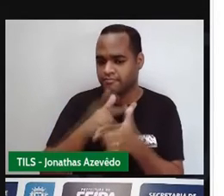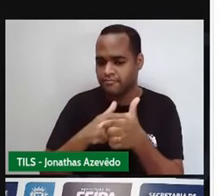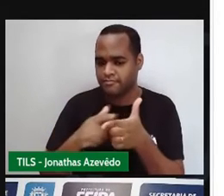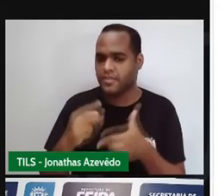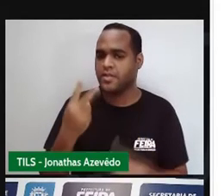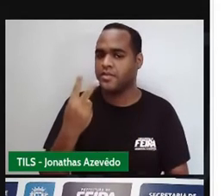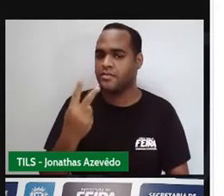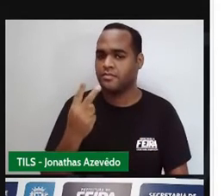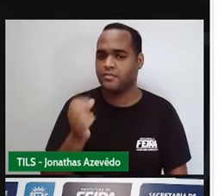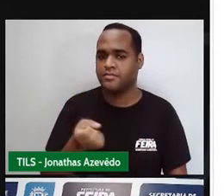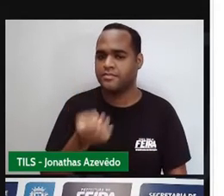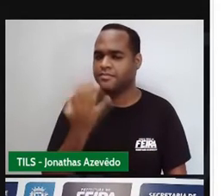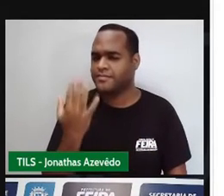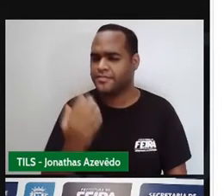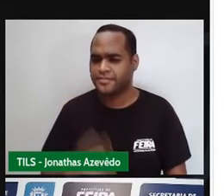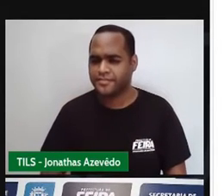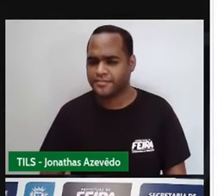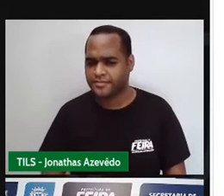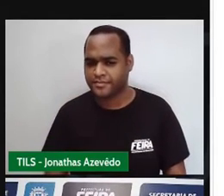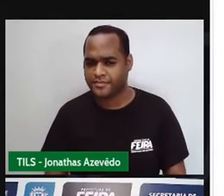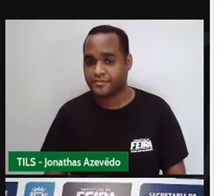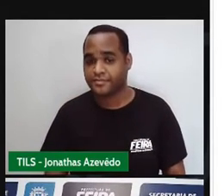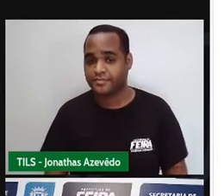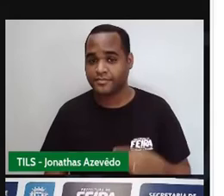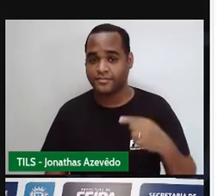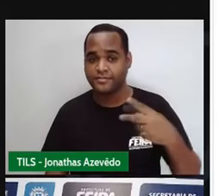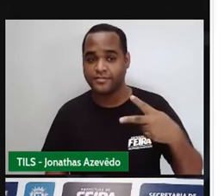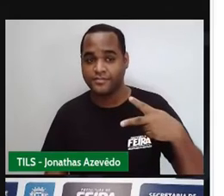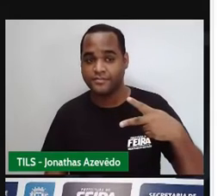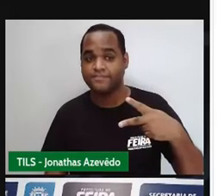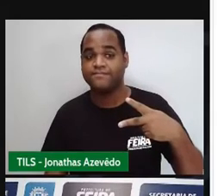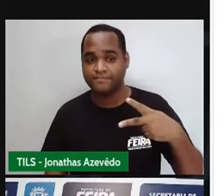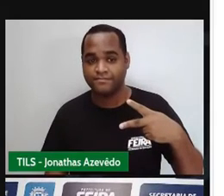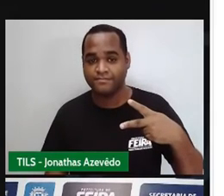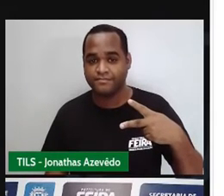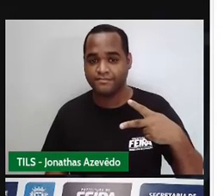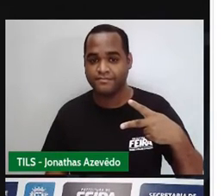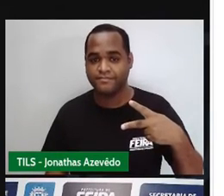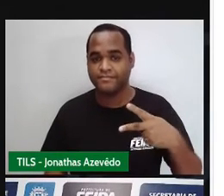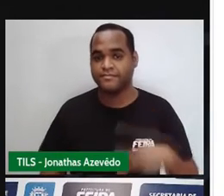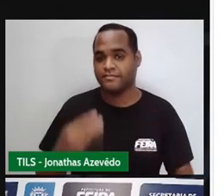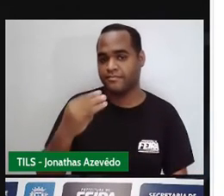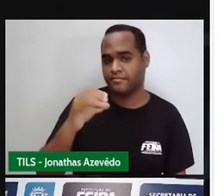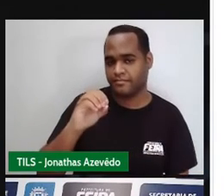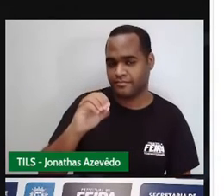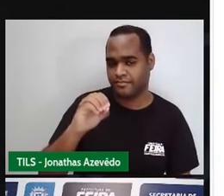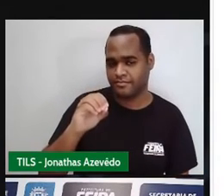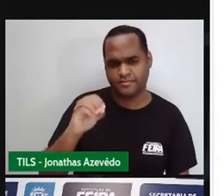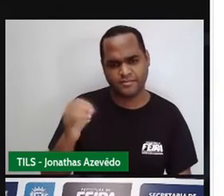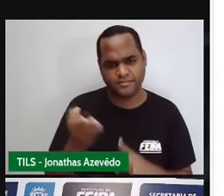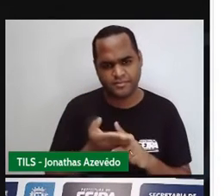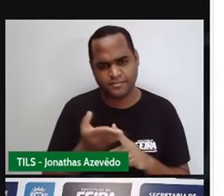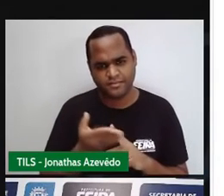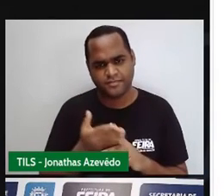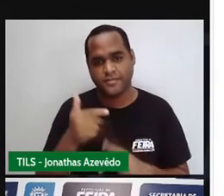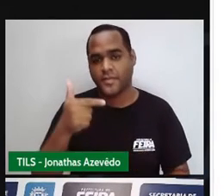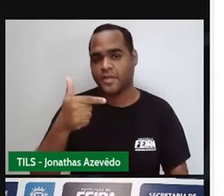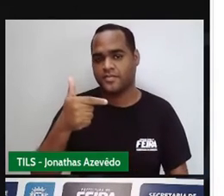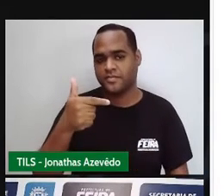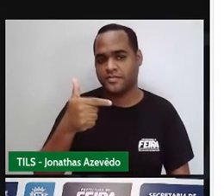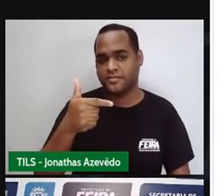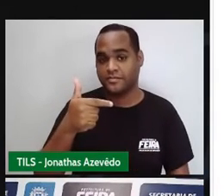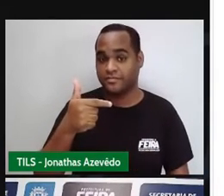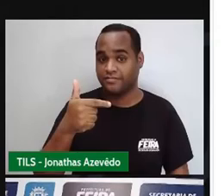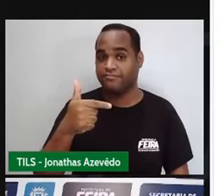né? Quanto é que vai dar isso? Trinta dividido por dois. Enquanto eu tô aqui, deixando a